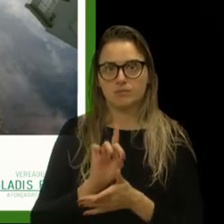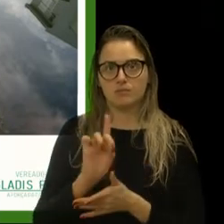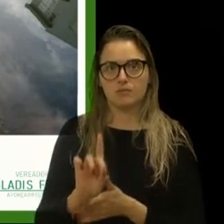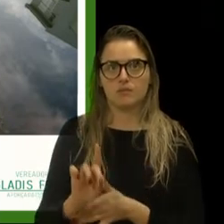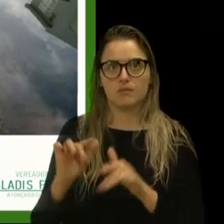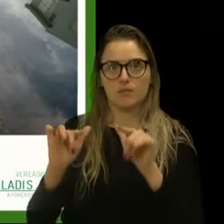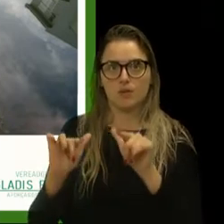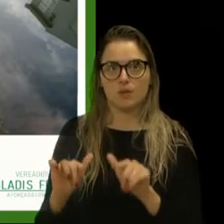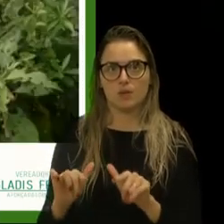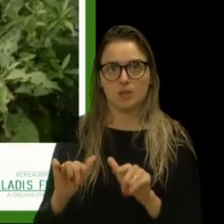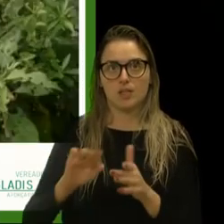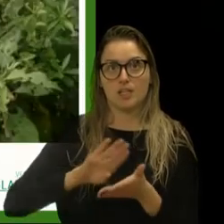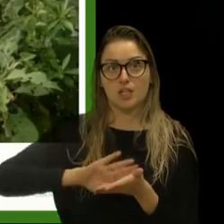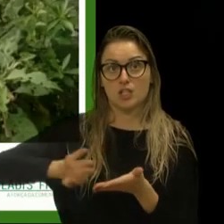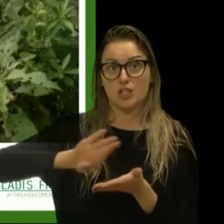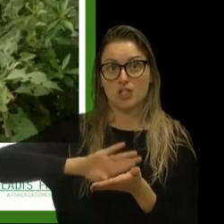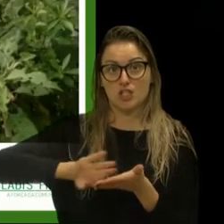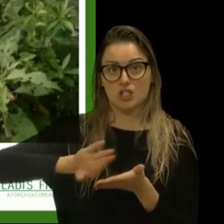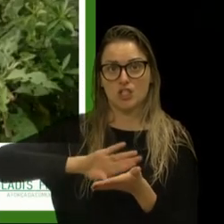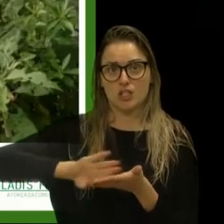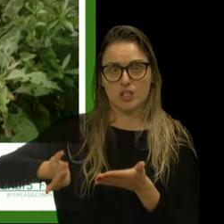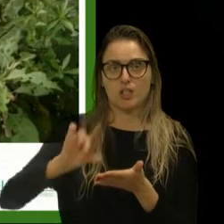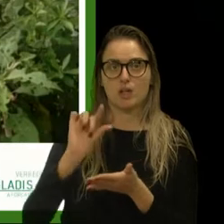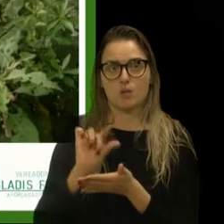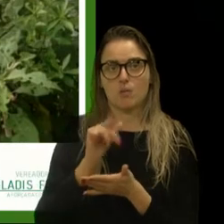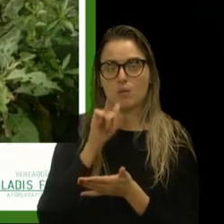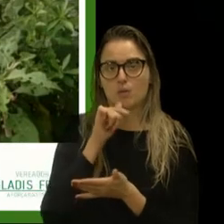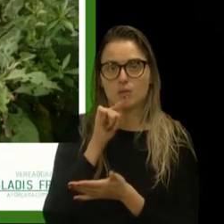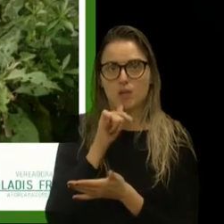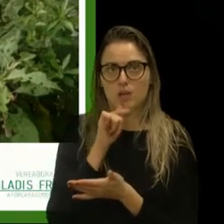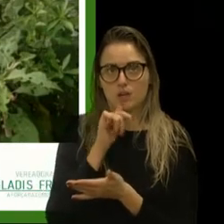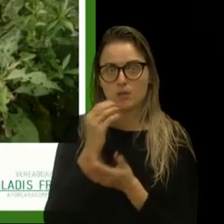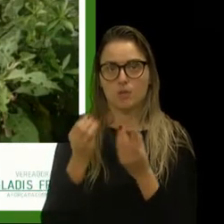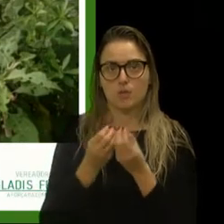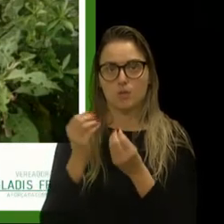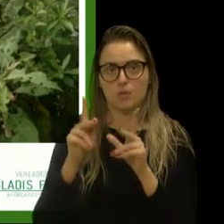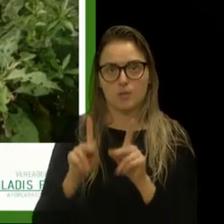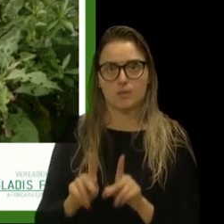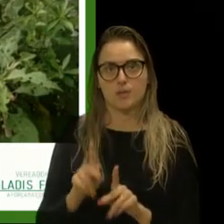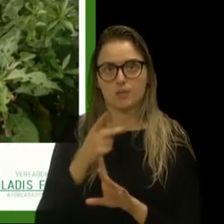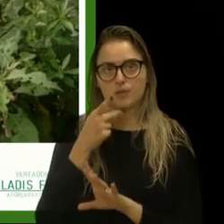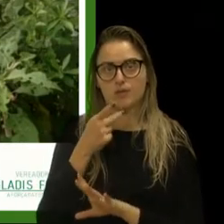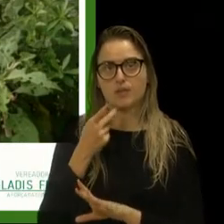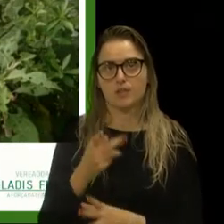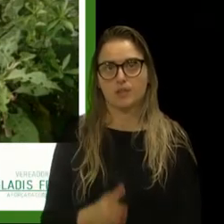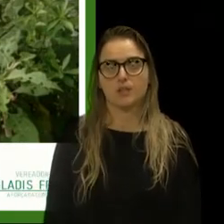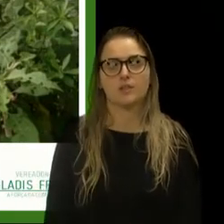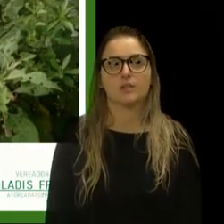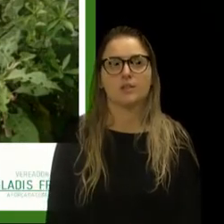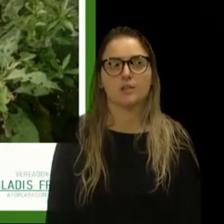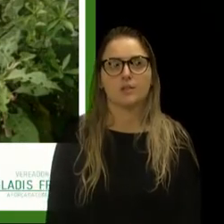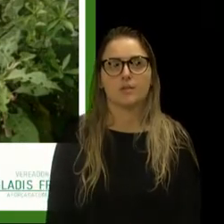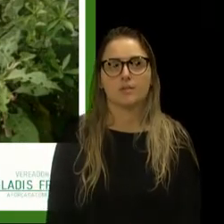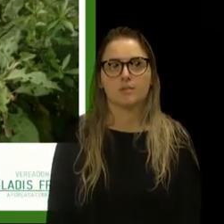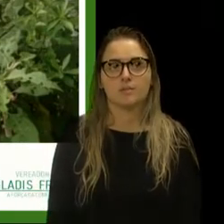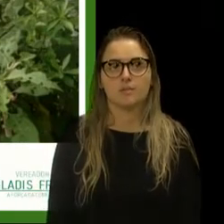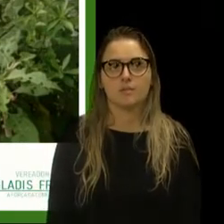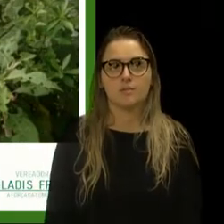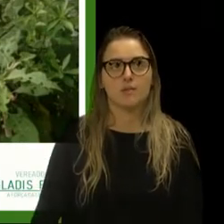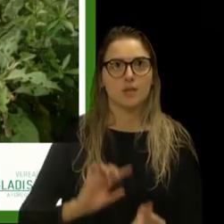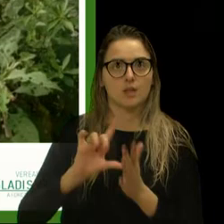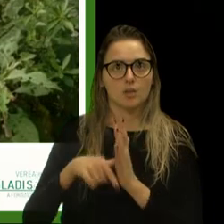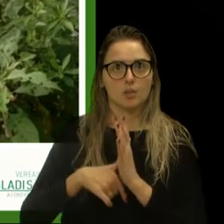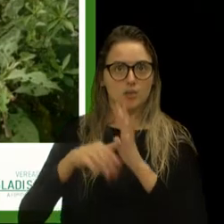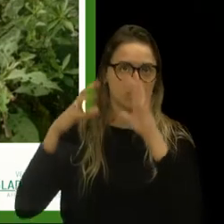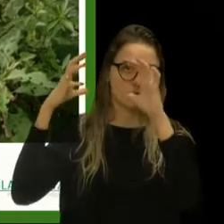ele tira um pouquinho da água, como a moradora vai relatar, e logo chove